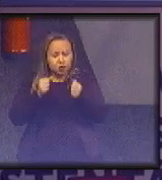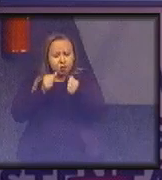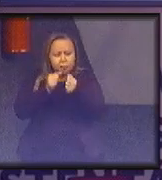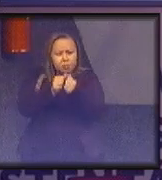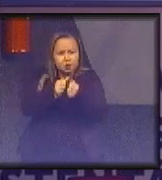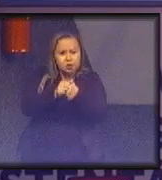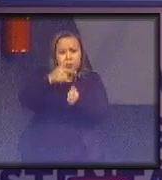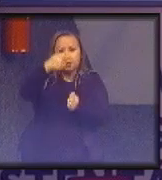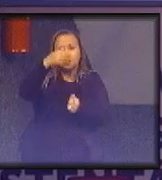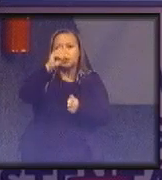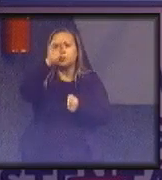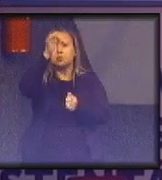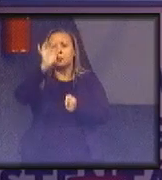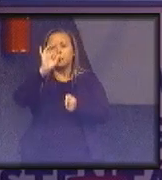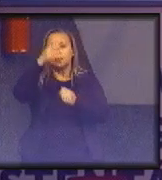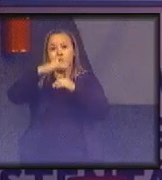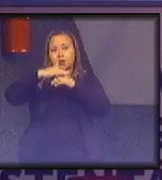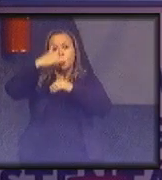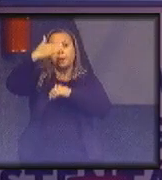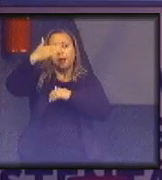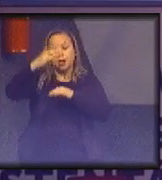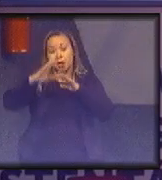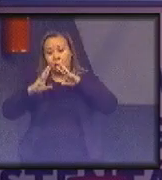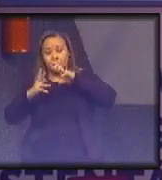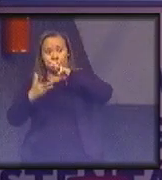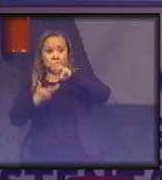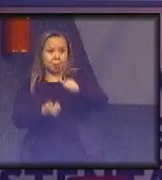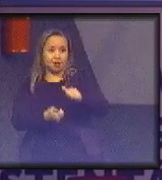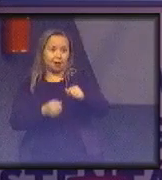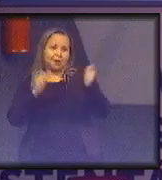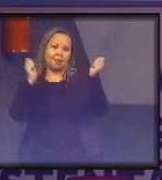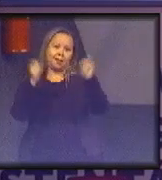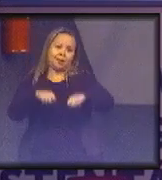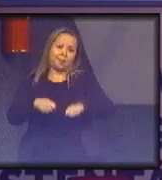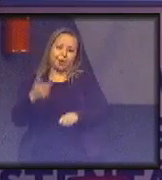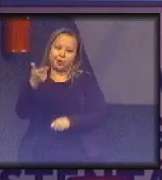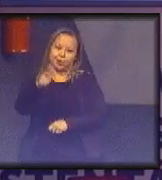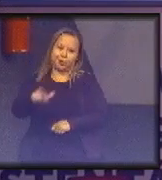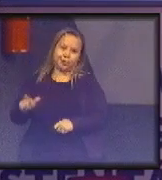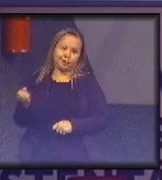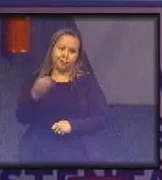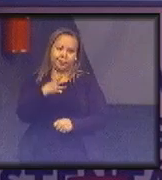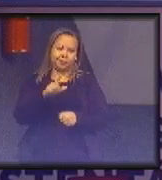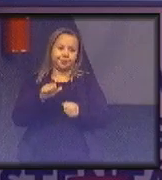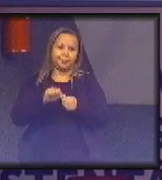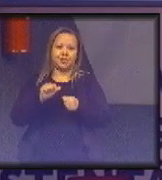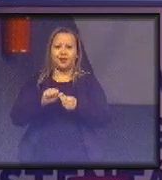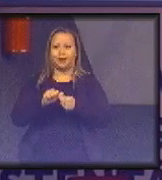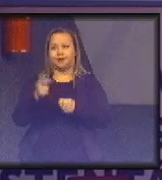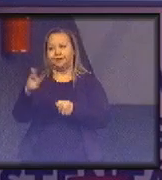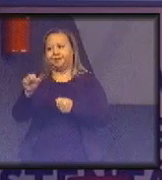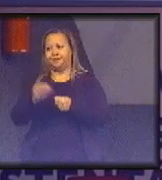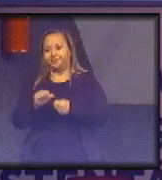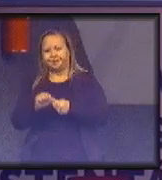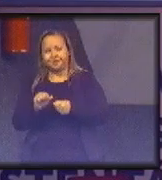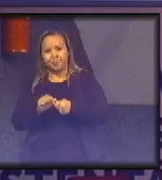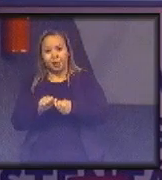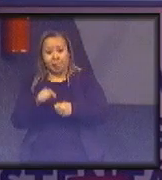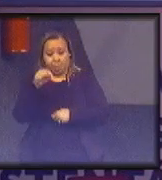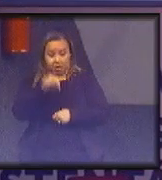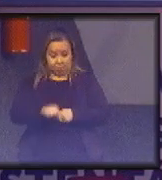70% a mais do que a terra é capaz de renovar, é capaz de regenerar. E isso está